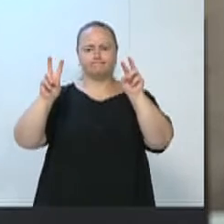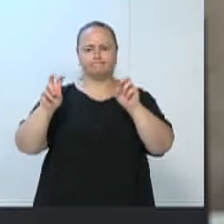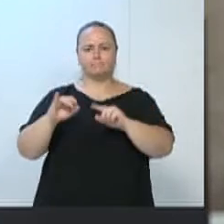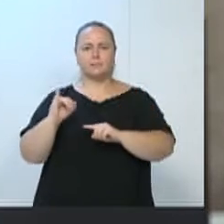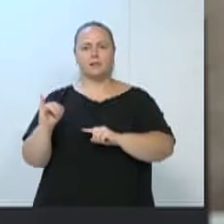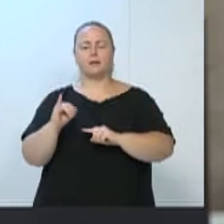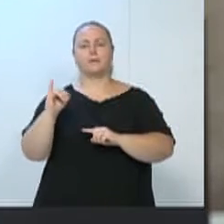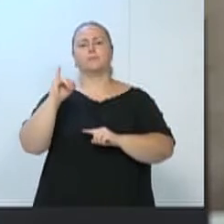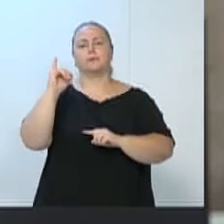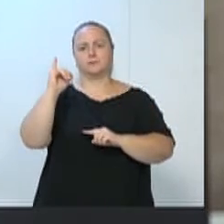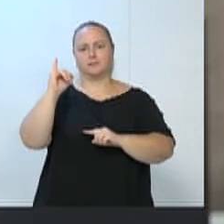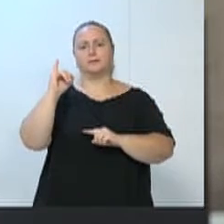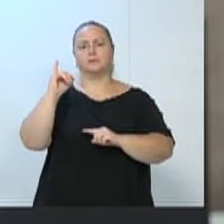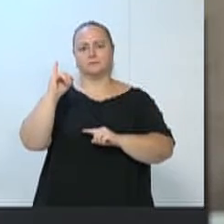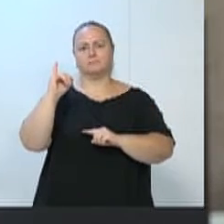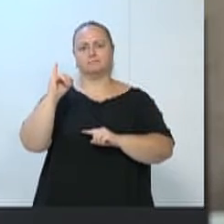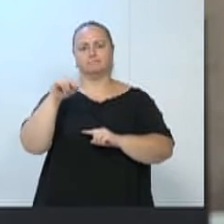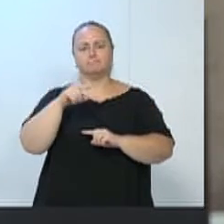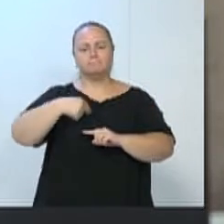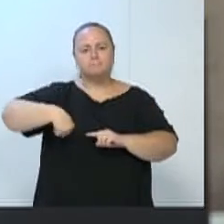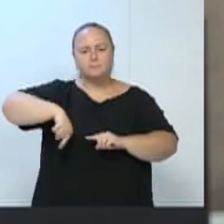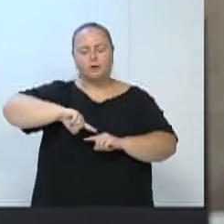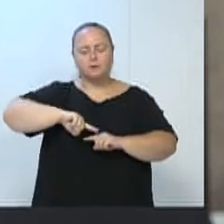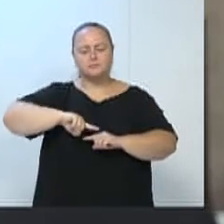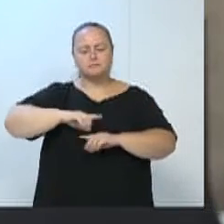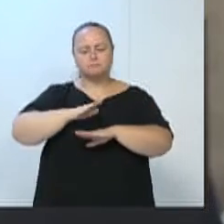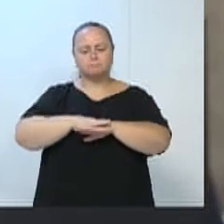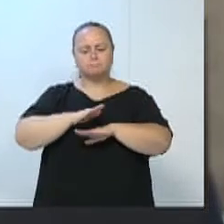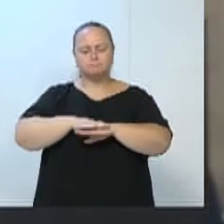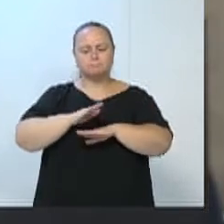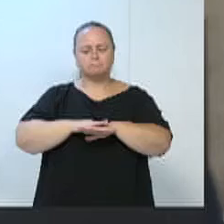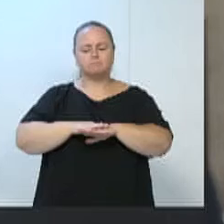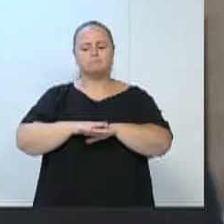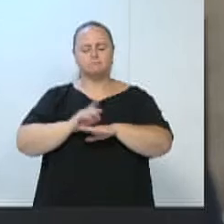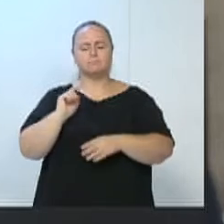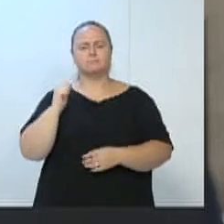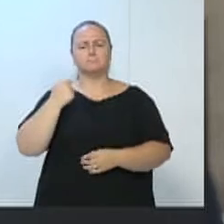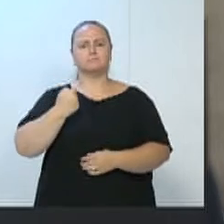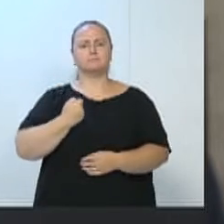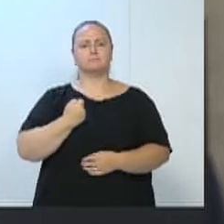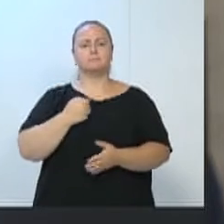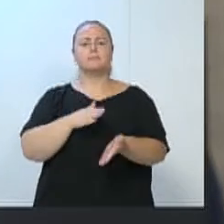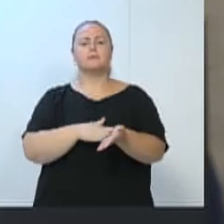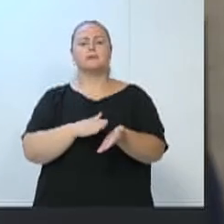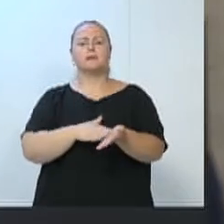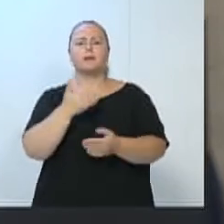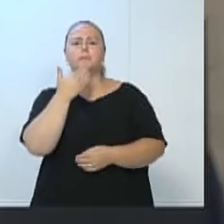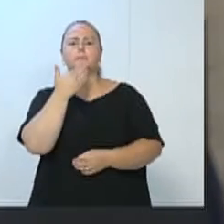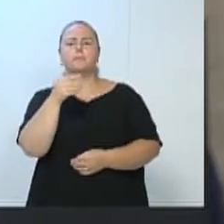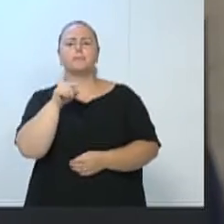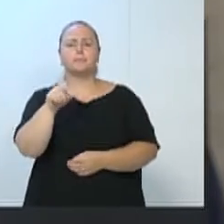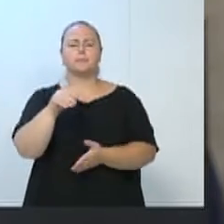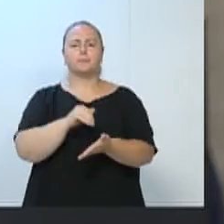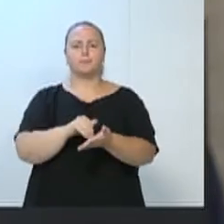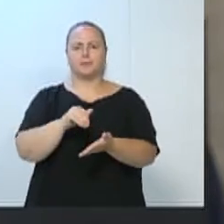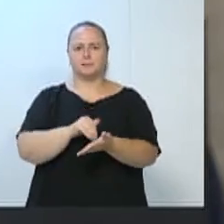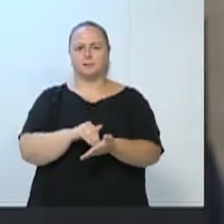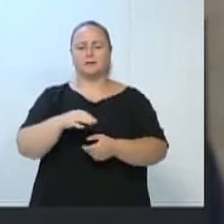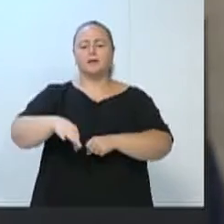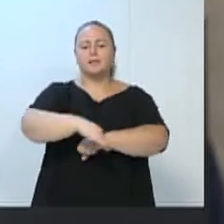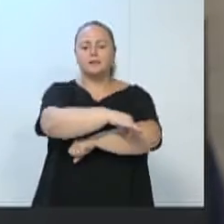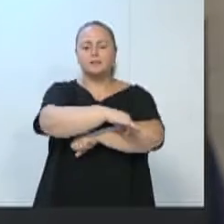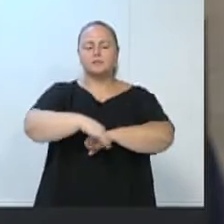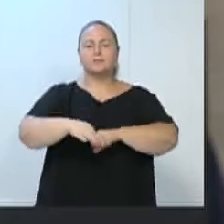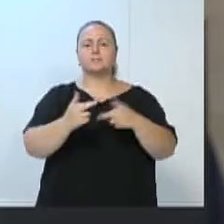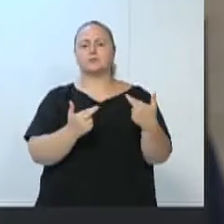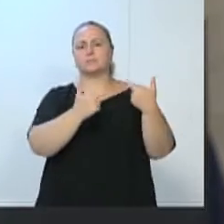a isso. E esse é o nosso papel de fiscalizar e cobrar do próprio secretário, e também cobrar sempre tem um engenheiro responsável, que